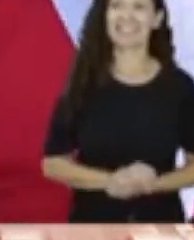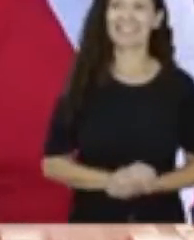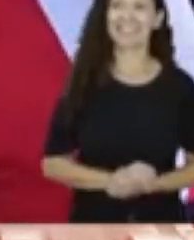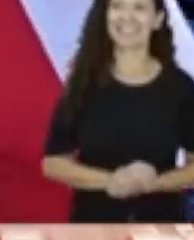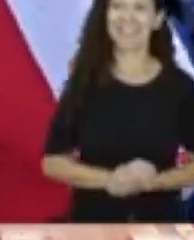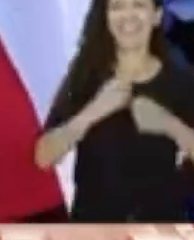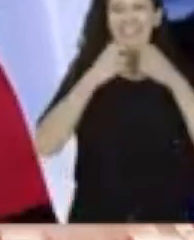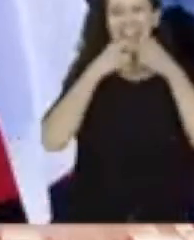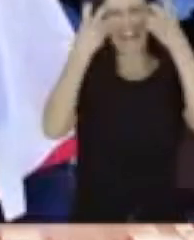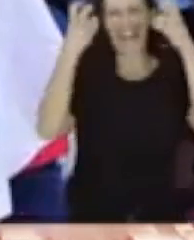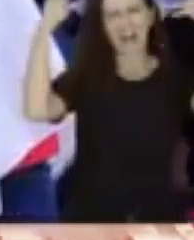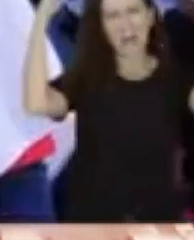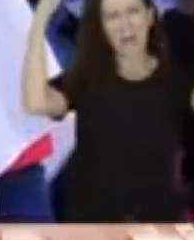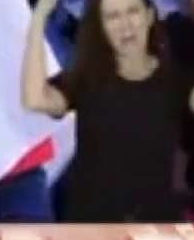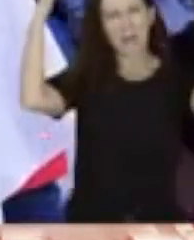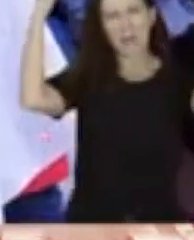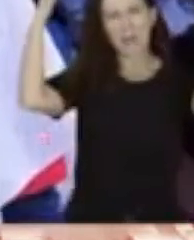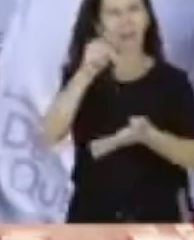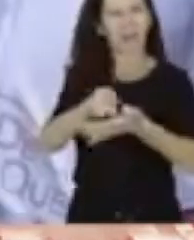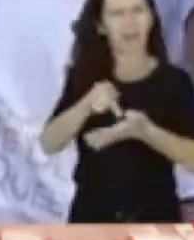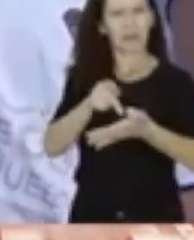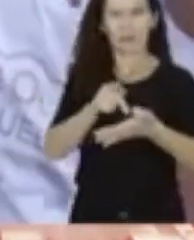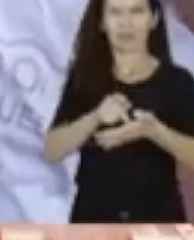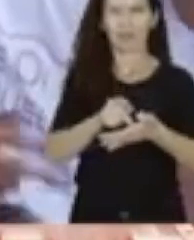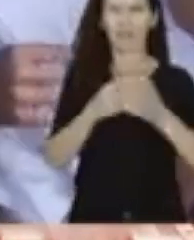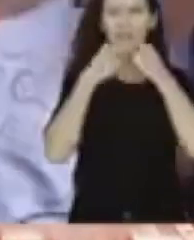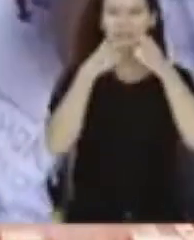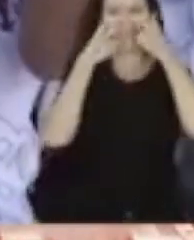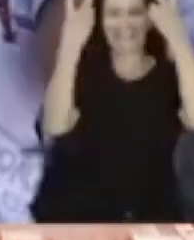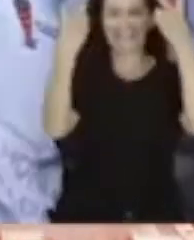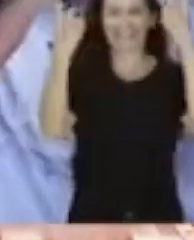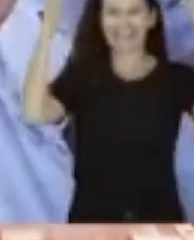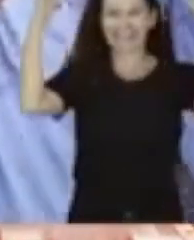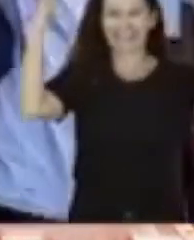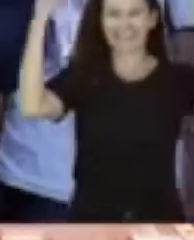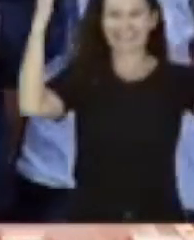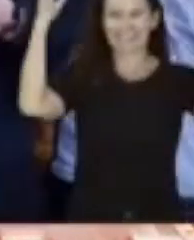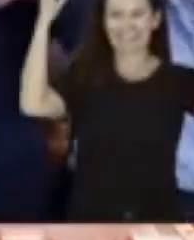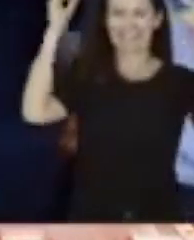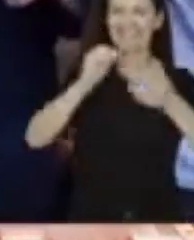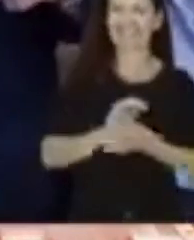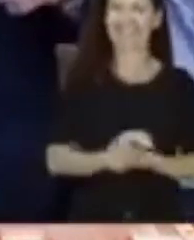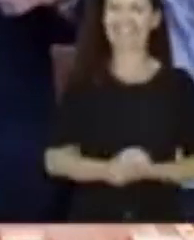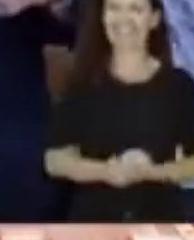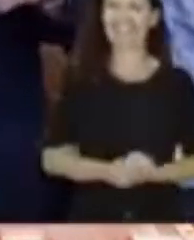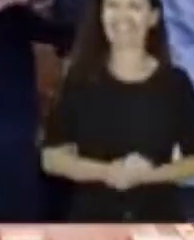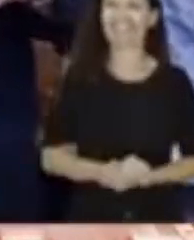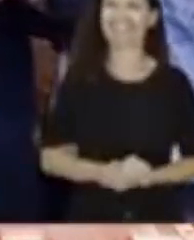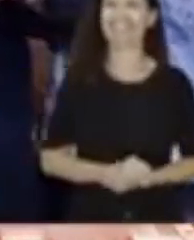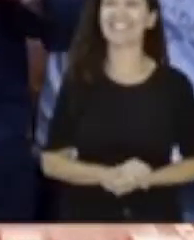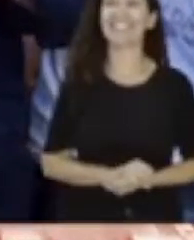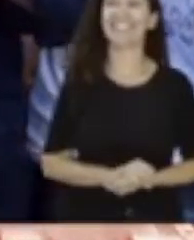discurso dos saudades do meu ex, para ele não faz sentido, né? Ele era uma criança, então, para esse público, o Lula precisa de um outro